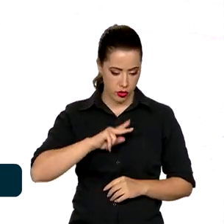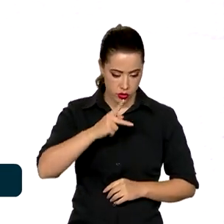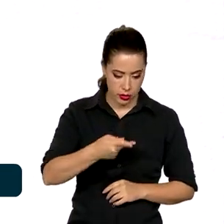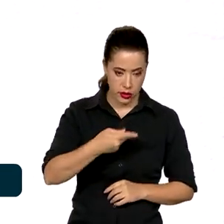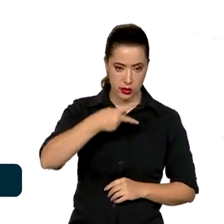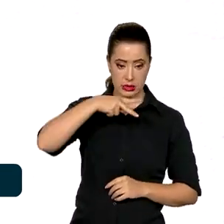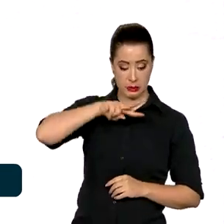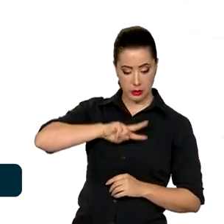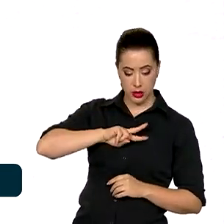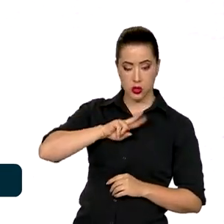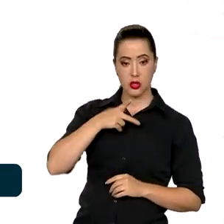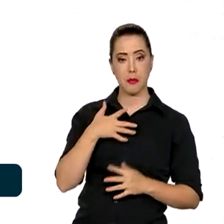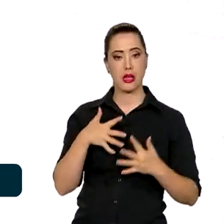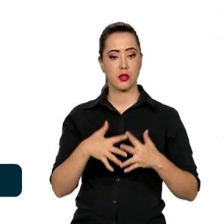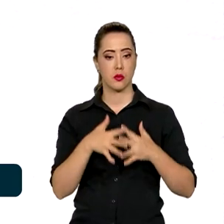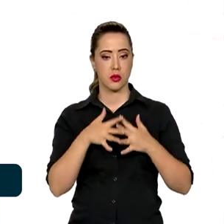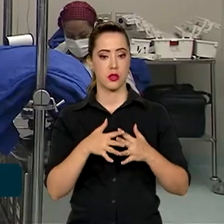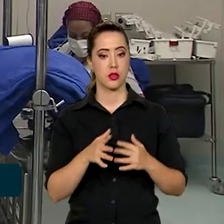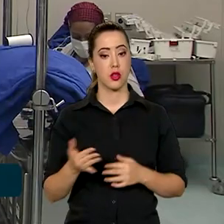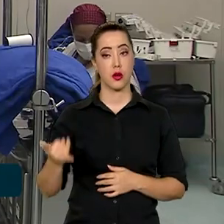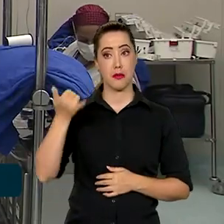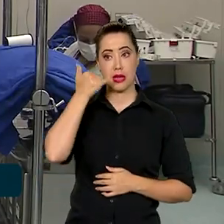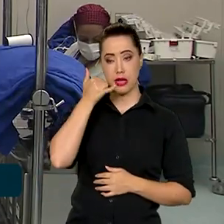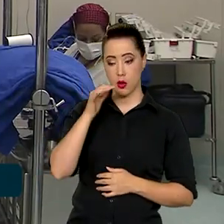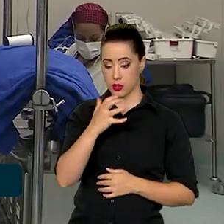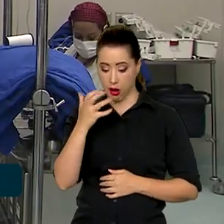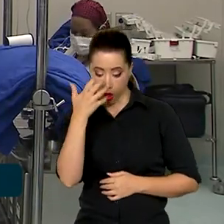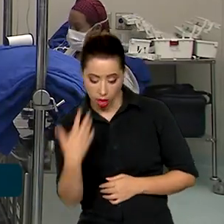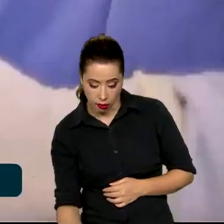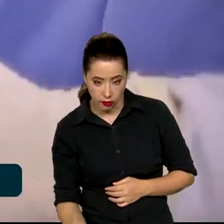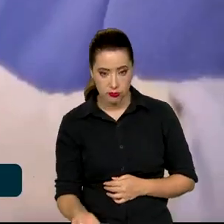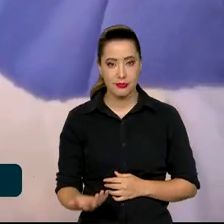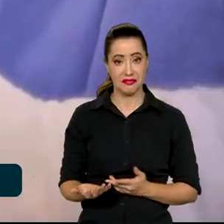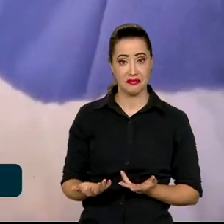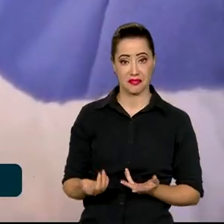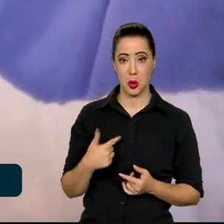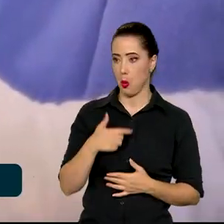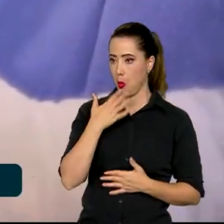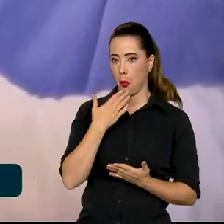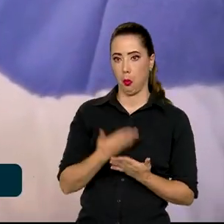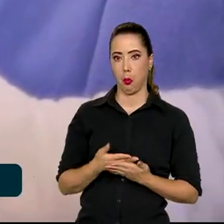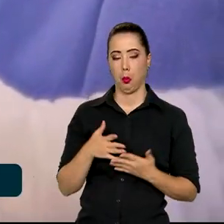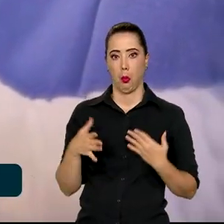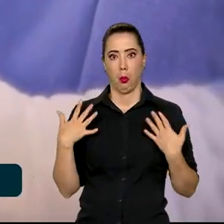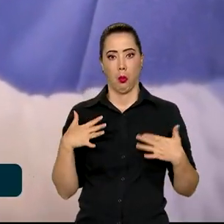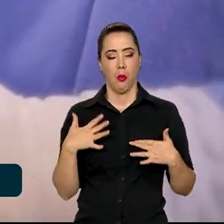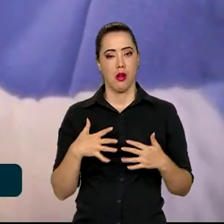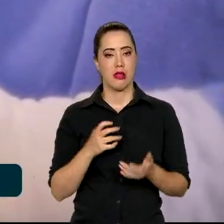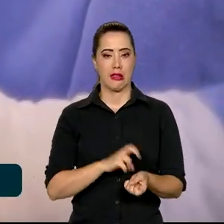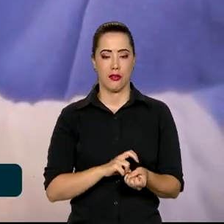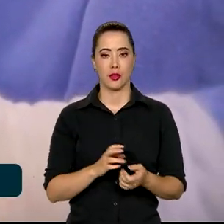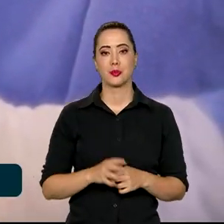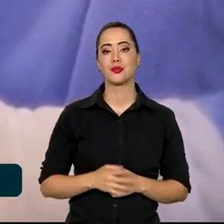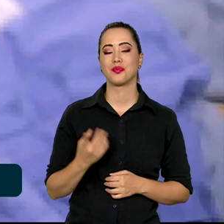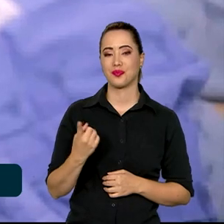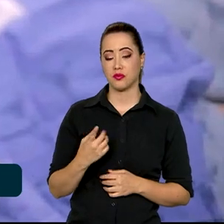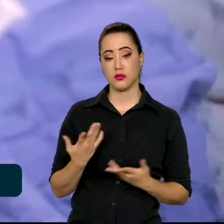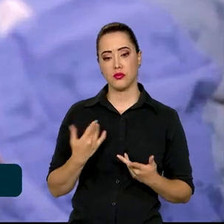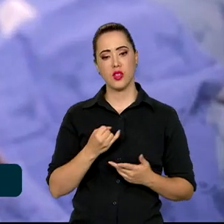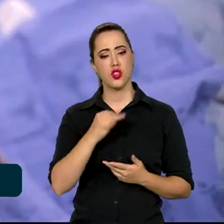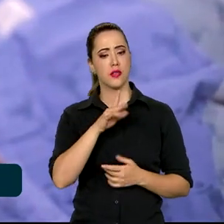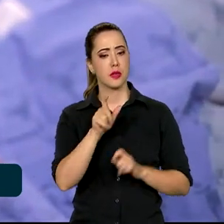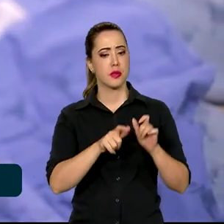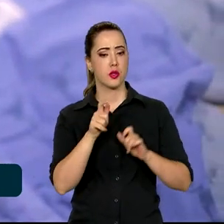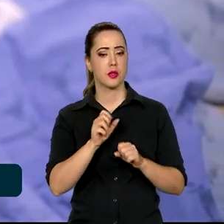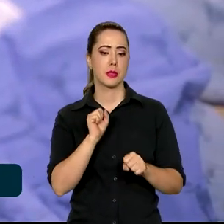Eu... Quando me ligaram, chega o celular, caiu da mão. Mais de 40 mil pessoas no Brasil aguardam por uma segunda chance de vida.